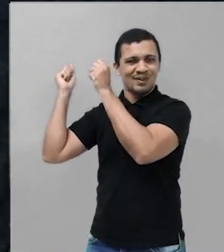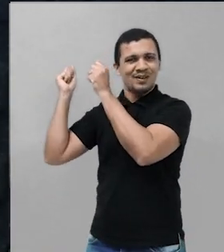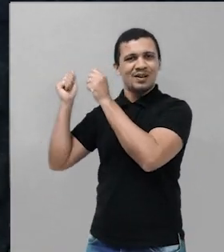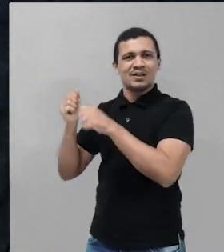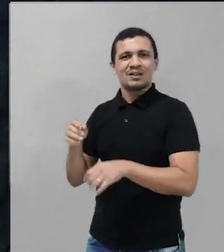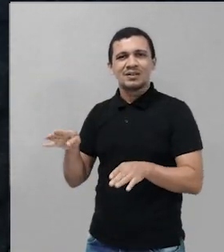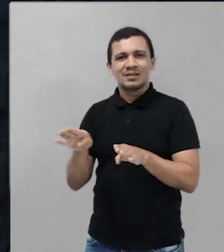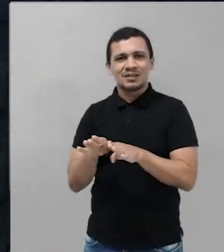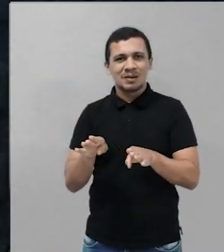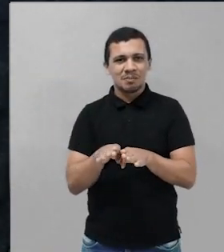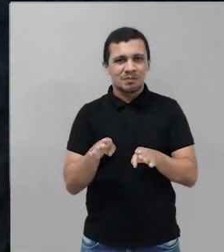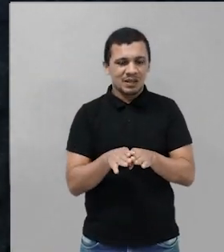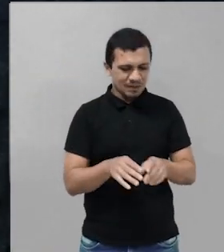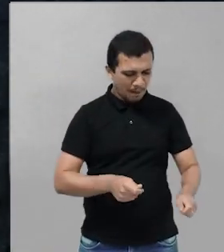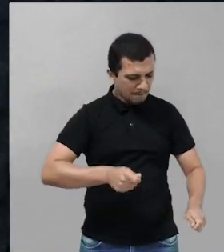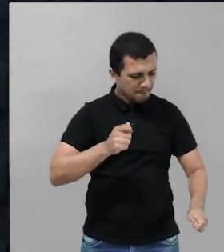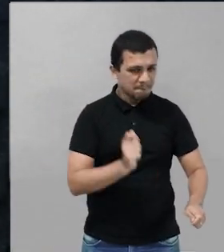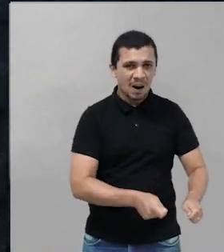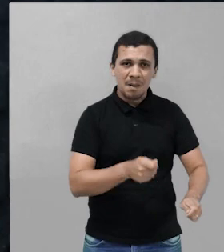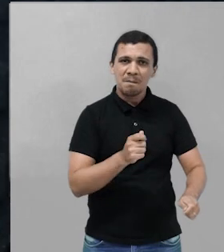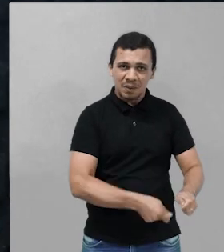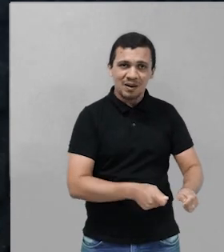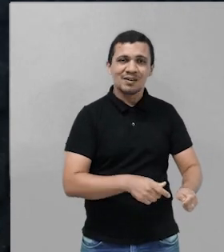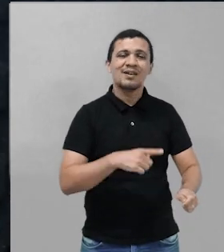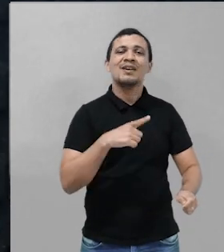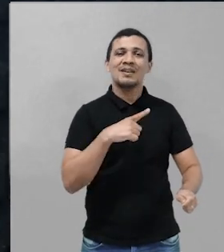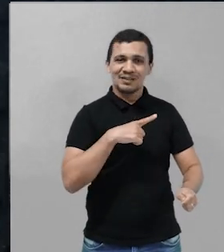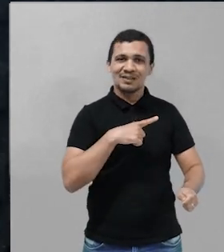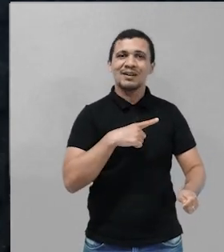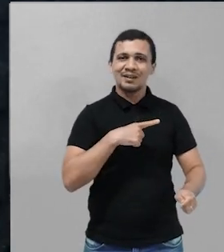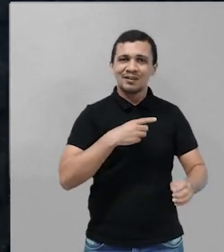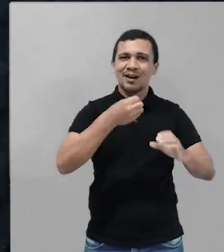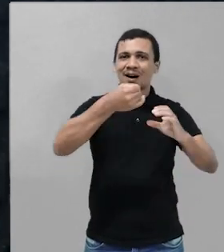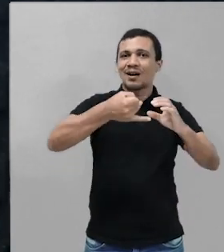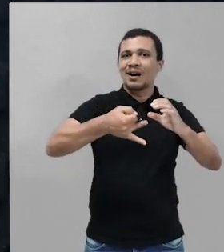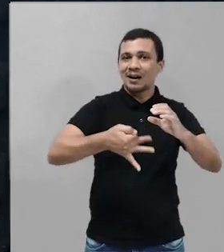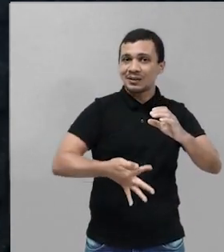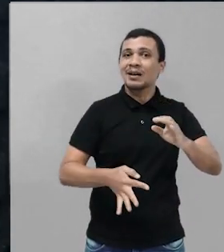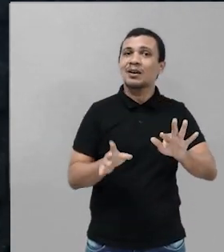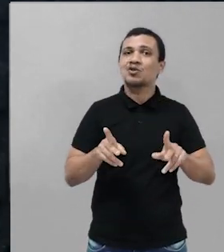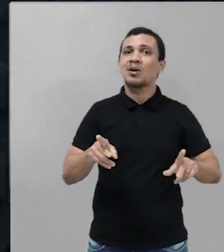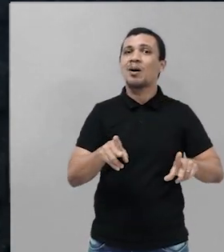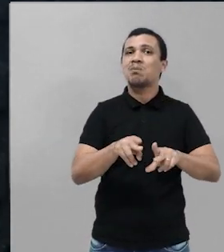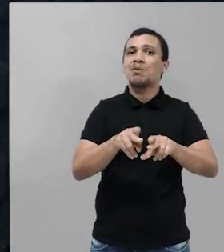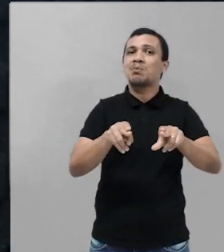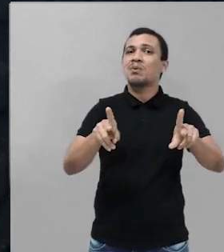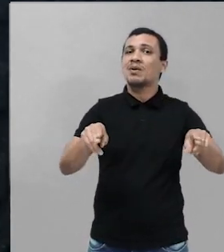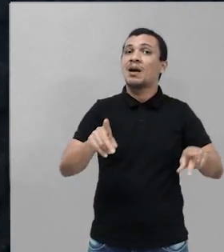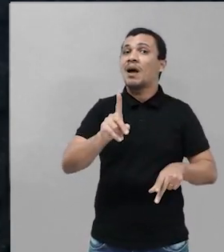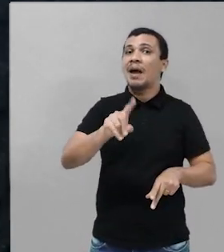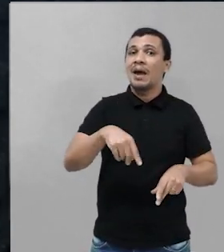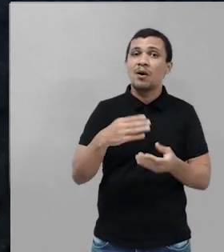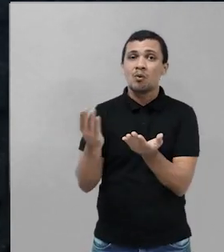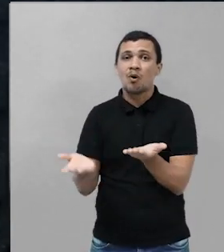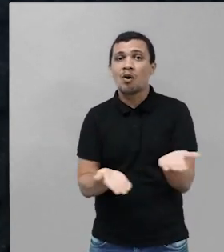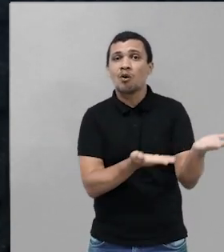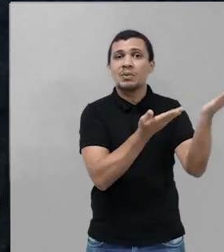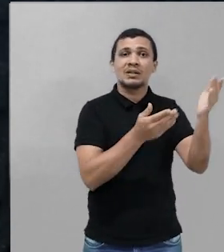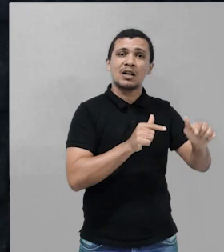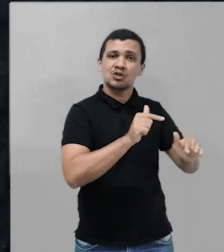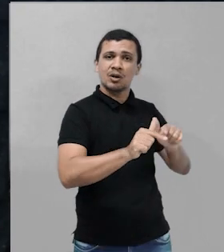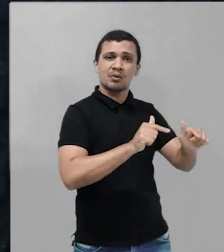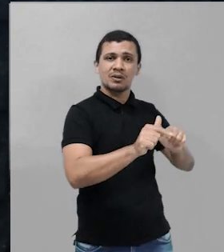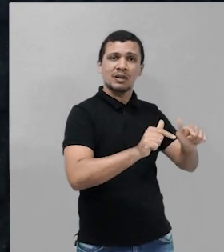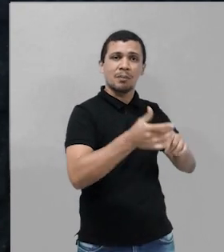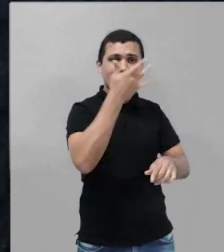o machado e o chapéu são características comuns. Por quê? Porque é uma forma de você homenagear o trabalho feito pelos